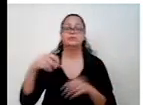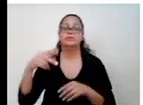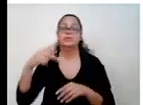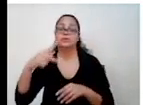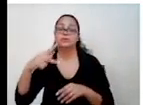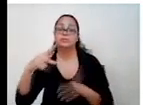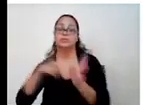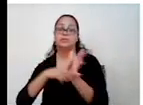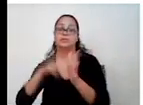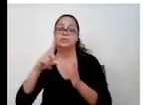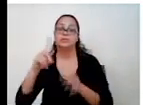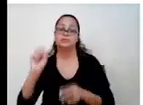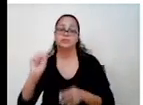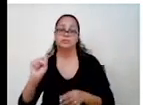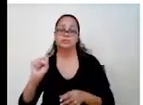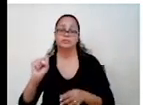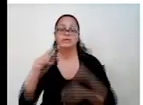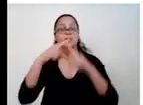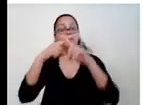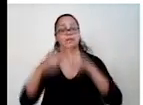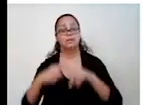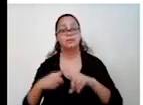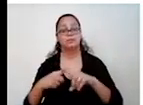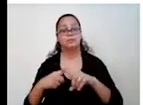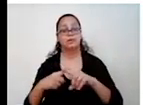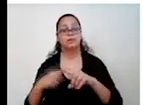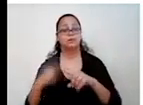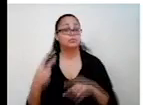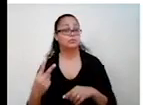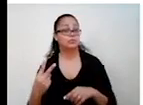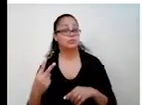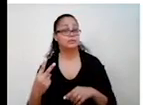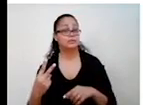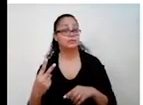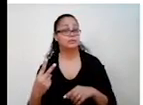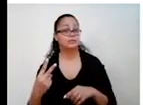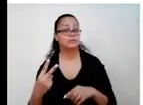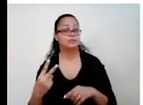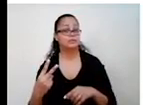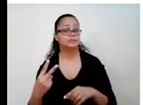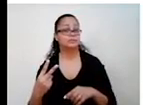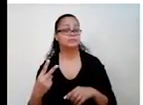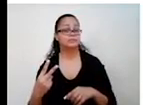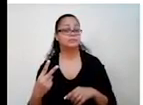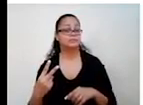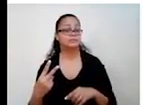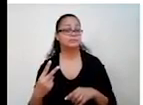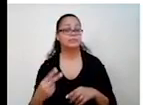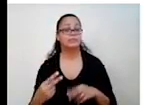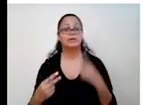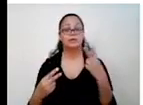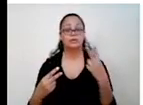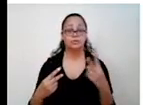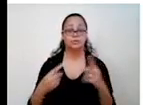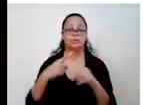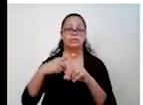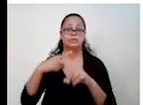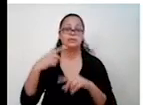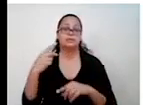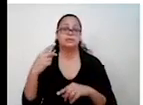tabuada? Eu tenho a tabuada do 2. 2, é 2 vezes 9, 18.